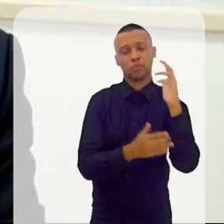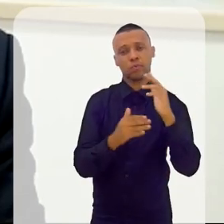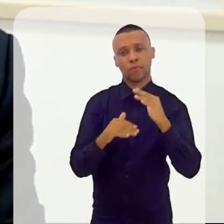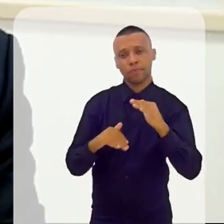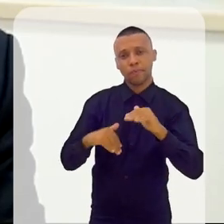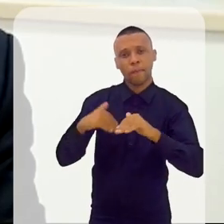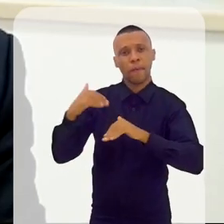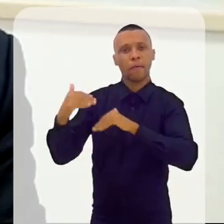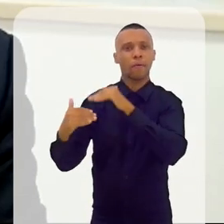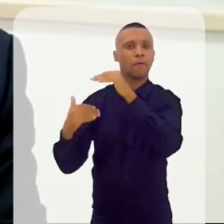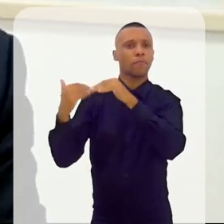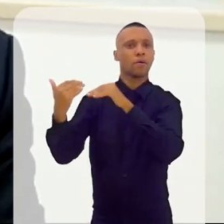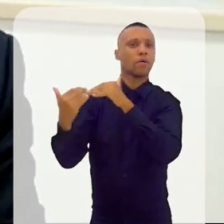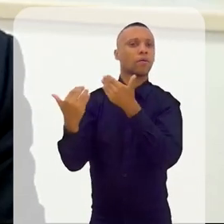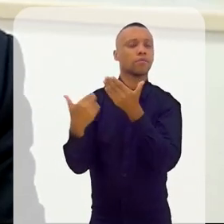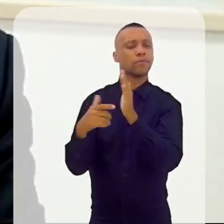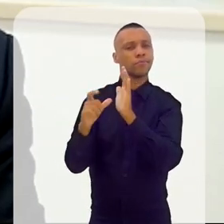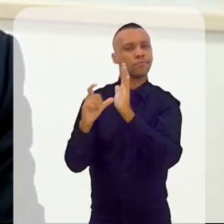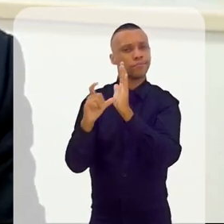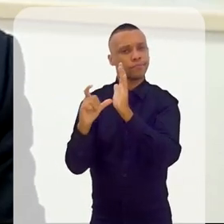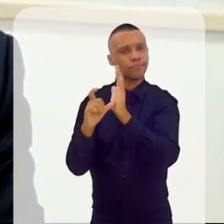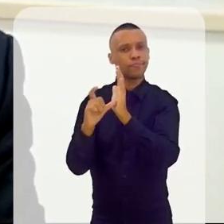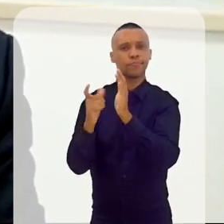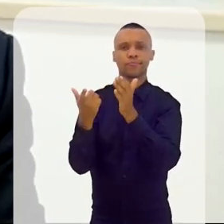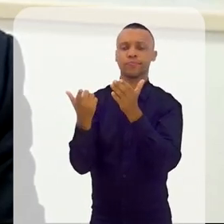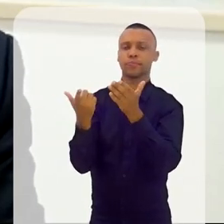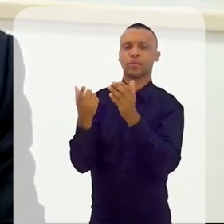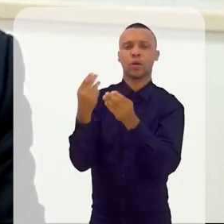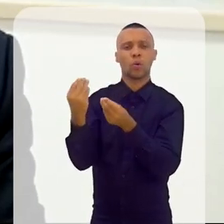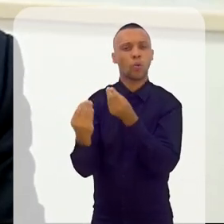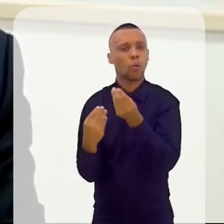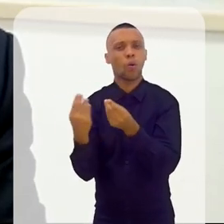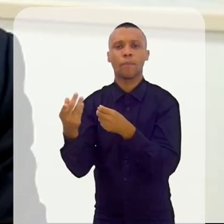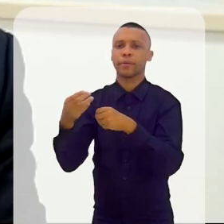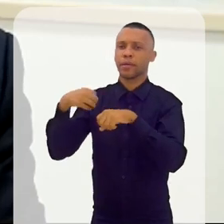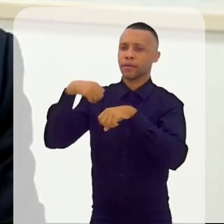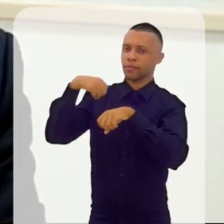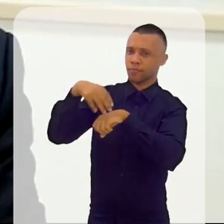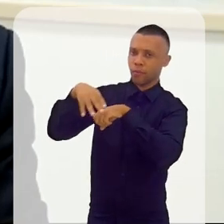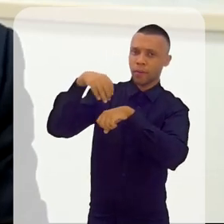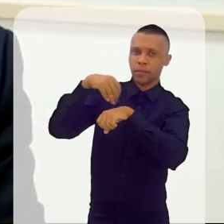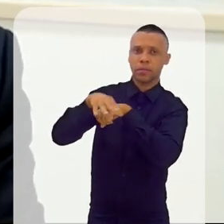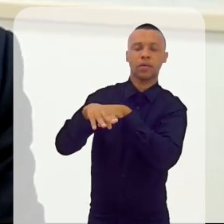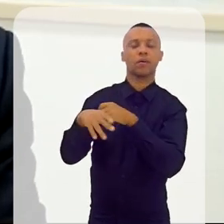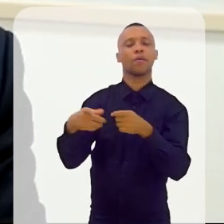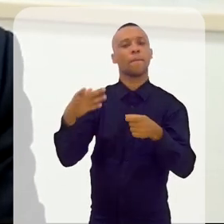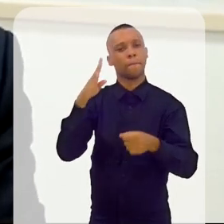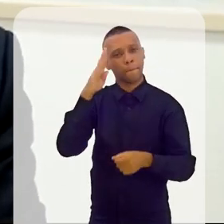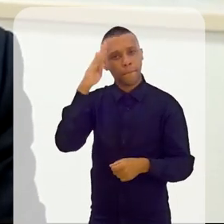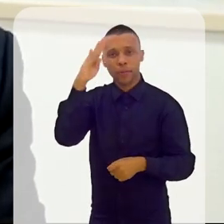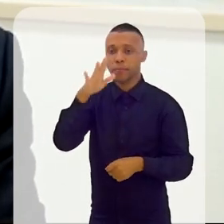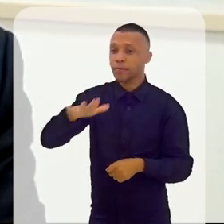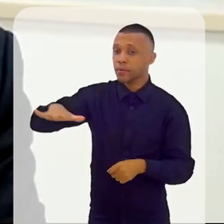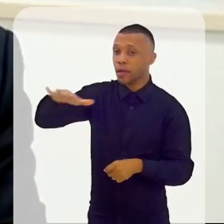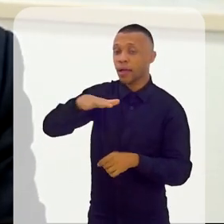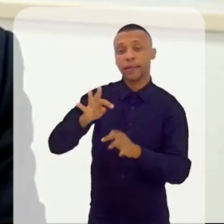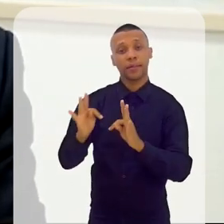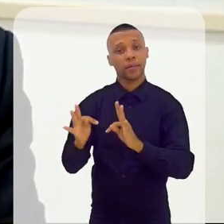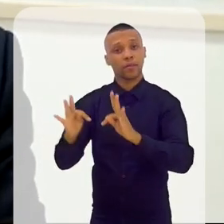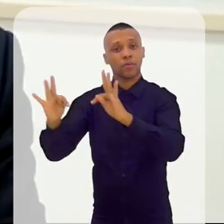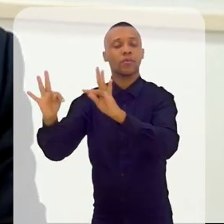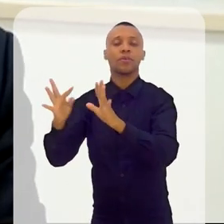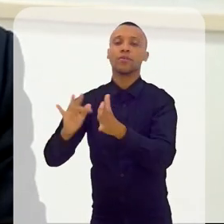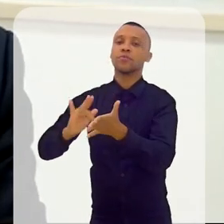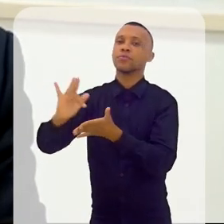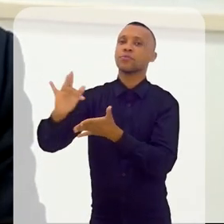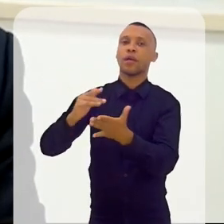cada vez mais, através dos satélites, dos meios de informação, Do digital, principalmente, as